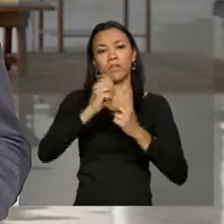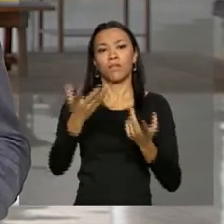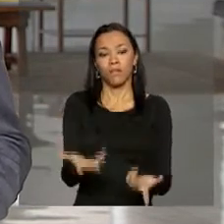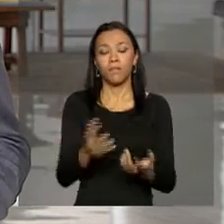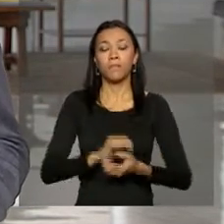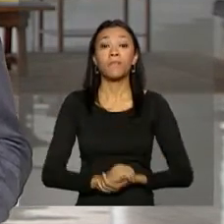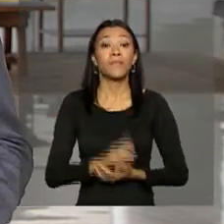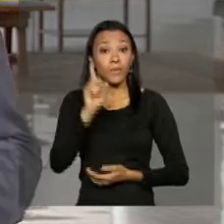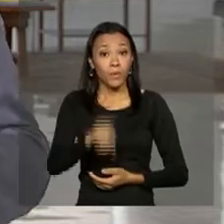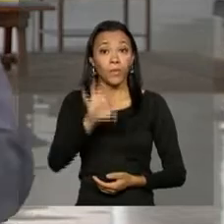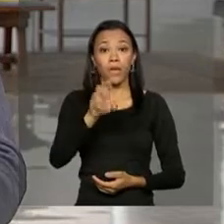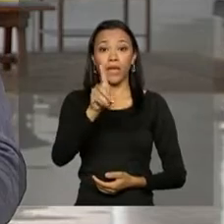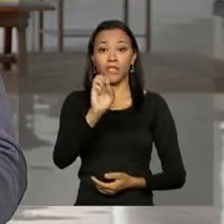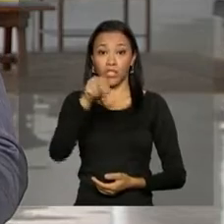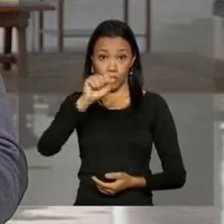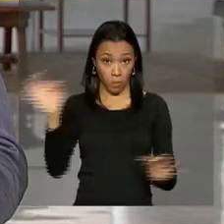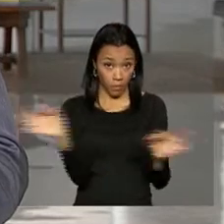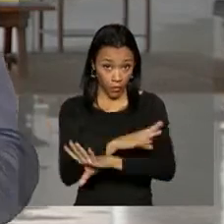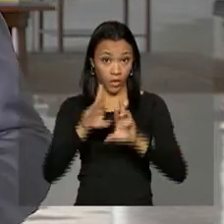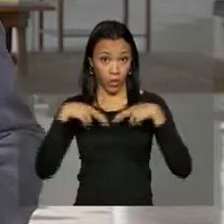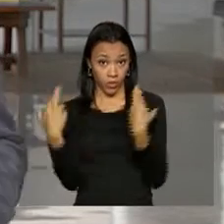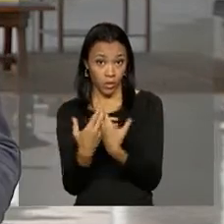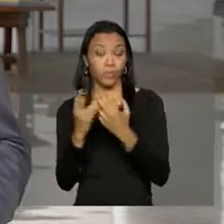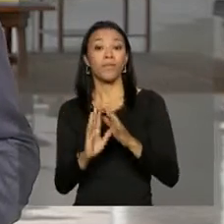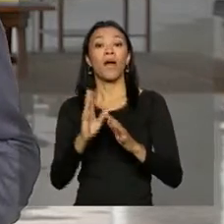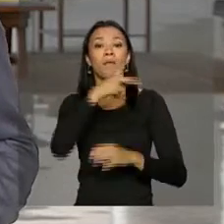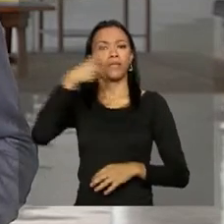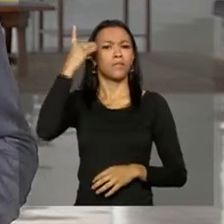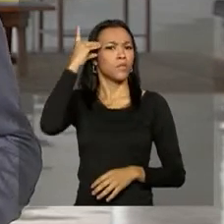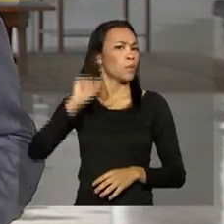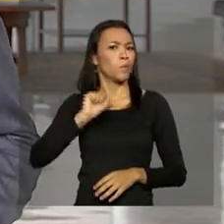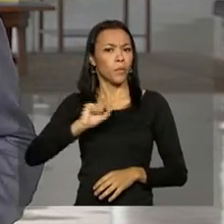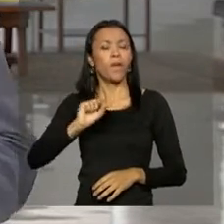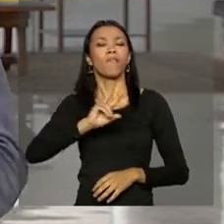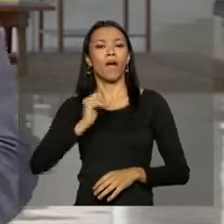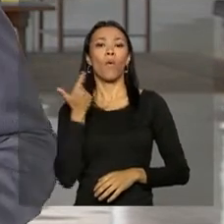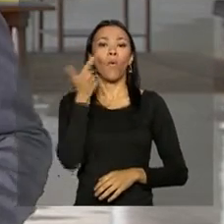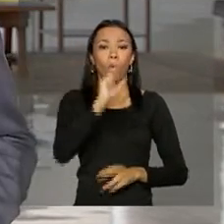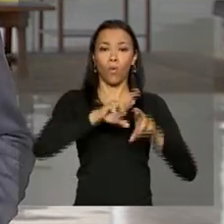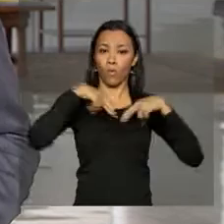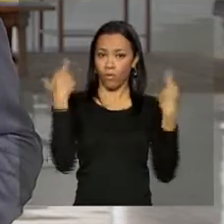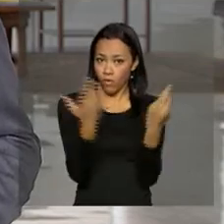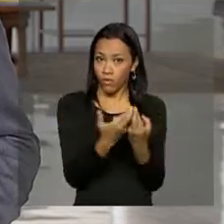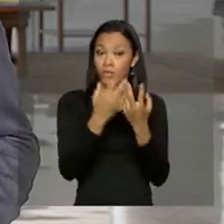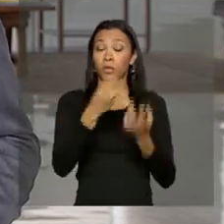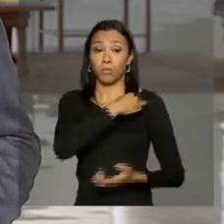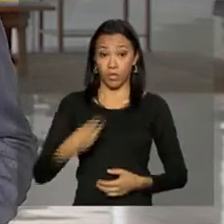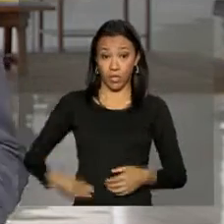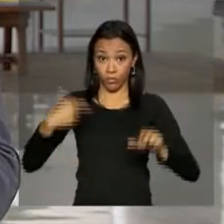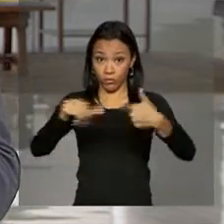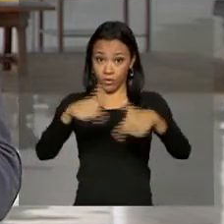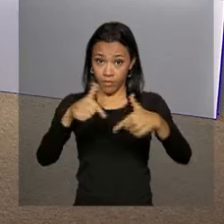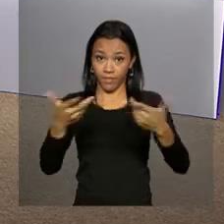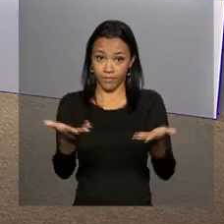República, Edinho Silva. Assim que acabar essa reunião, a presidenta Dilma Rousseff vai se reunir com o ministro do Trabalho, Miguel Rosseto.